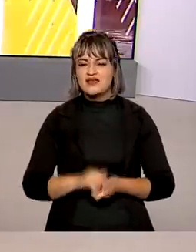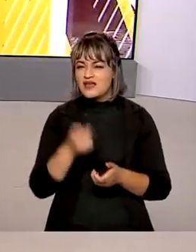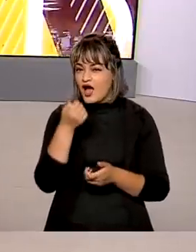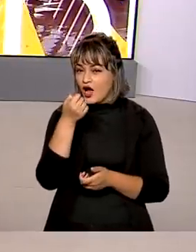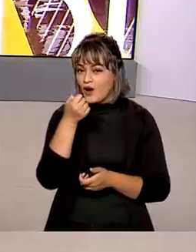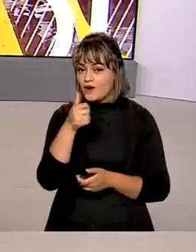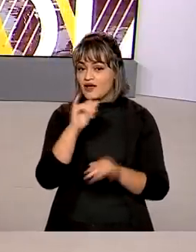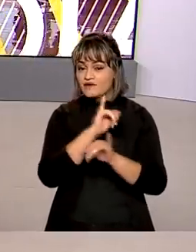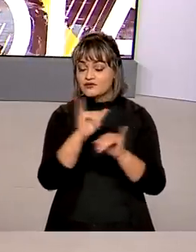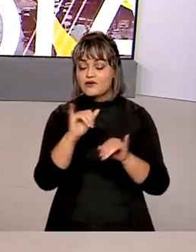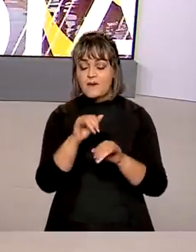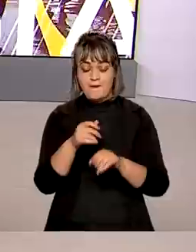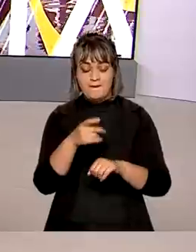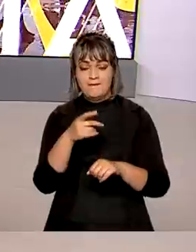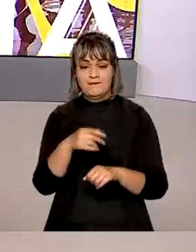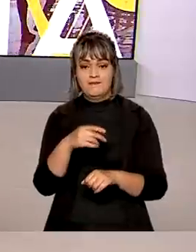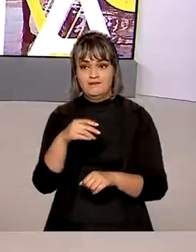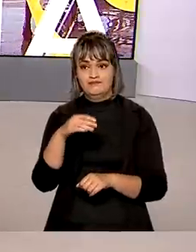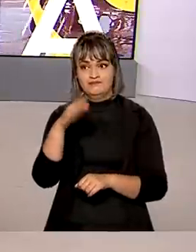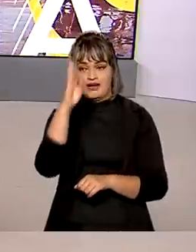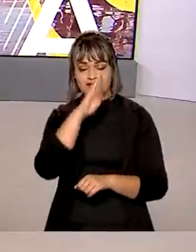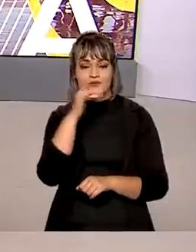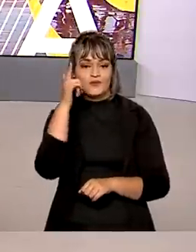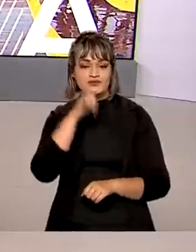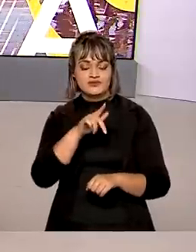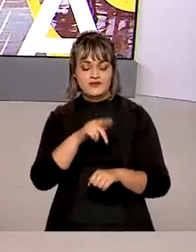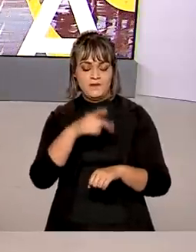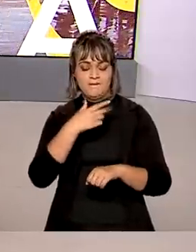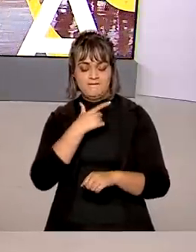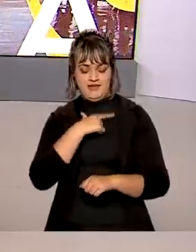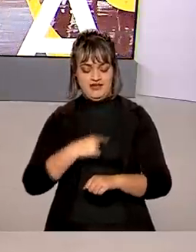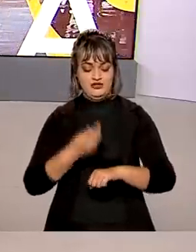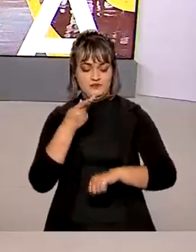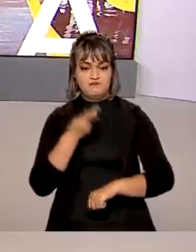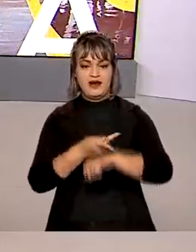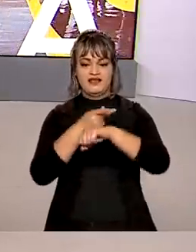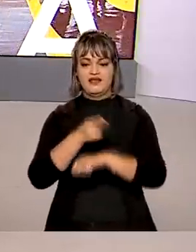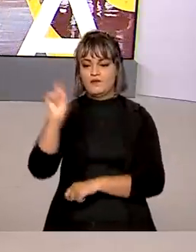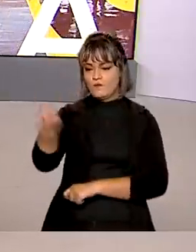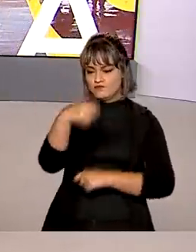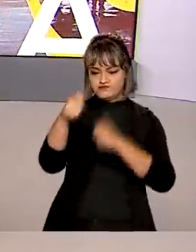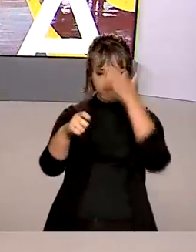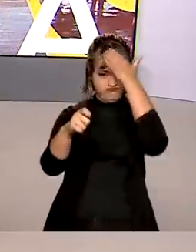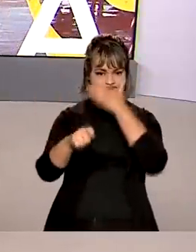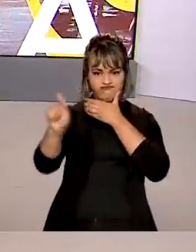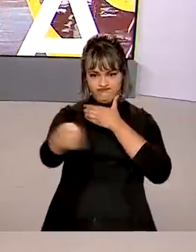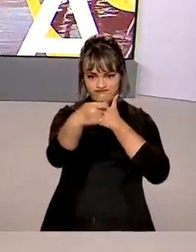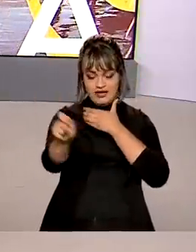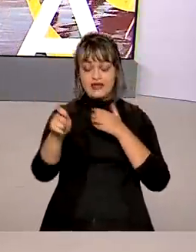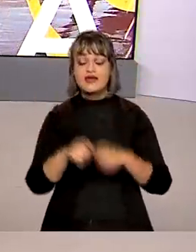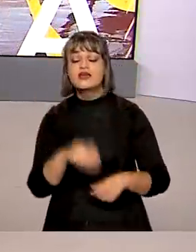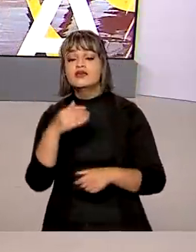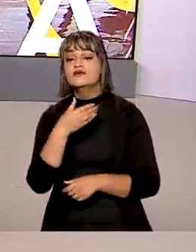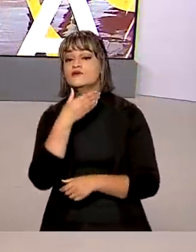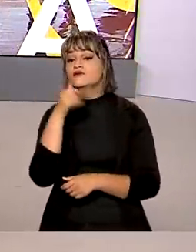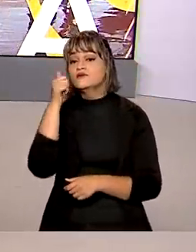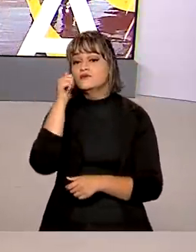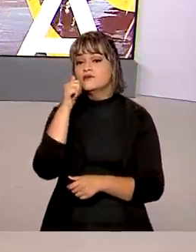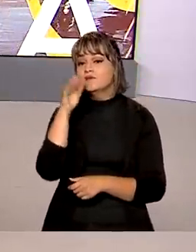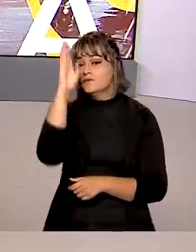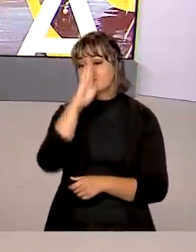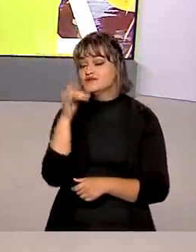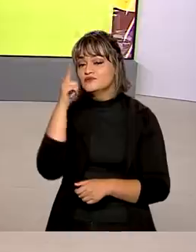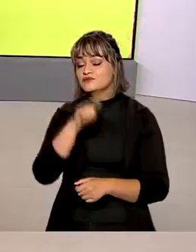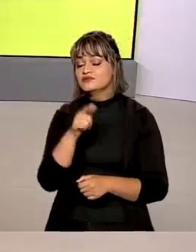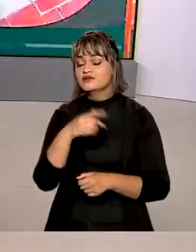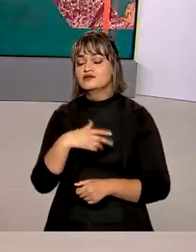saiu prata para o Brasil na esgrima com Giovanni Guissoni. E o Brasil acaba de ganhar bronze no revezamento misto, 4 por 50